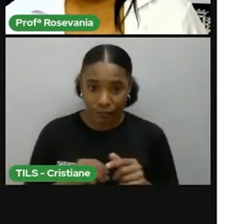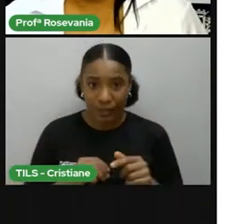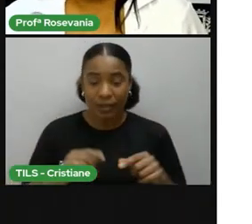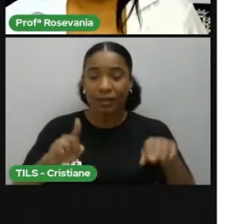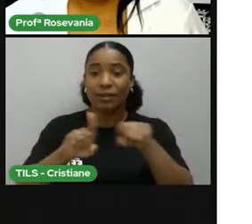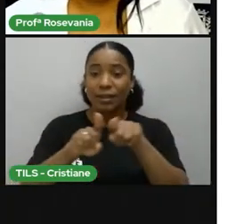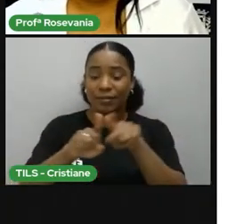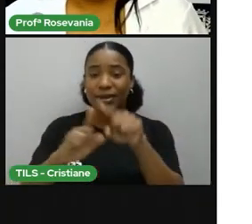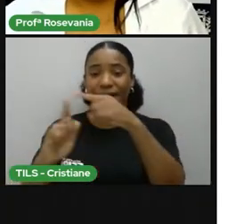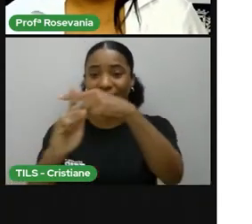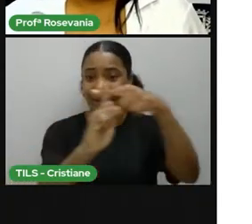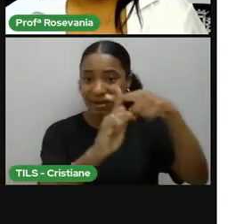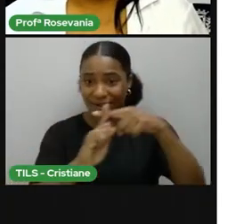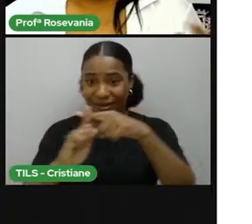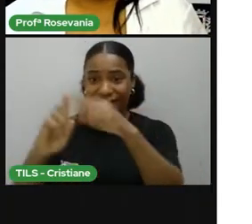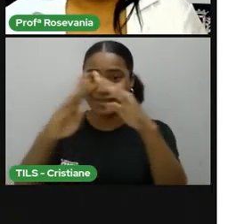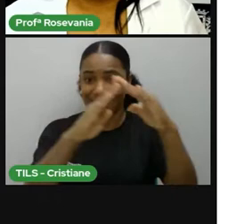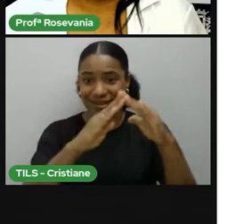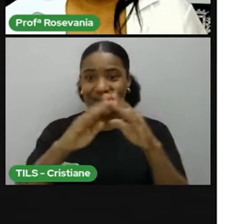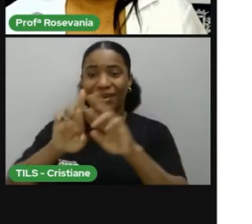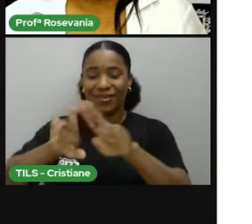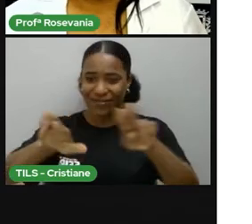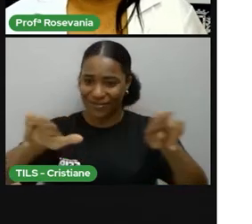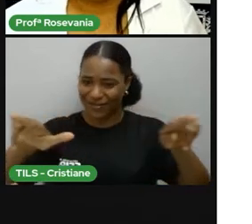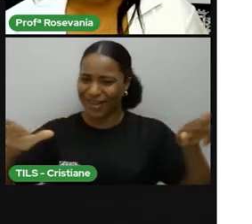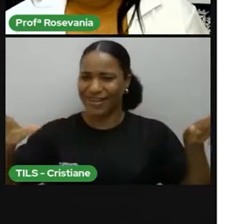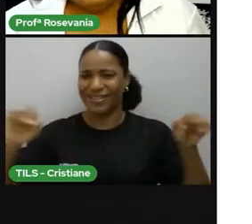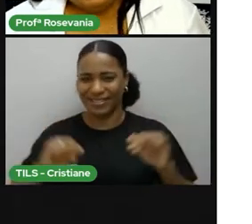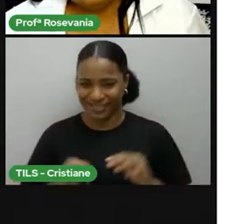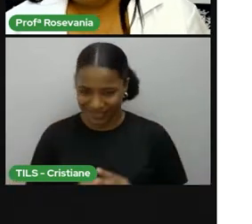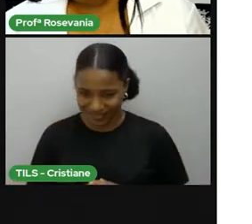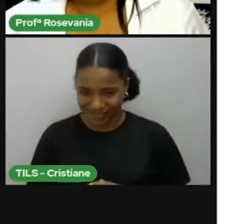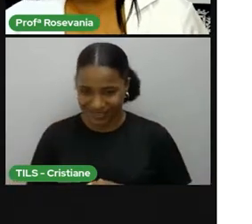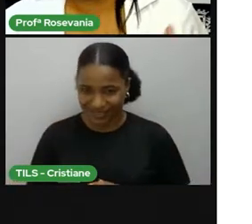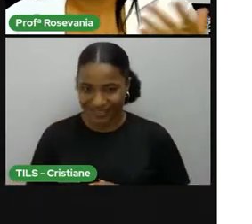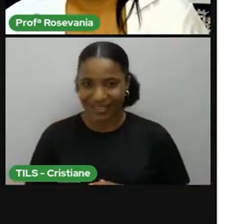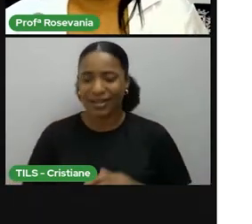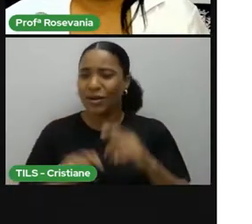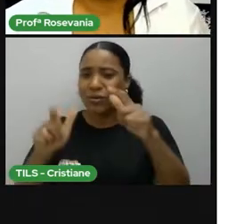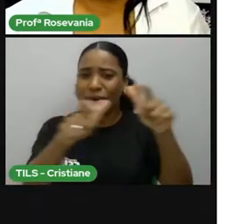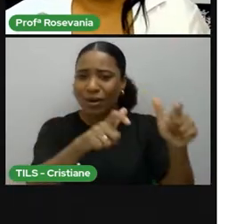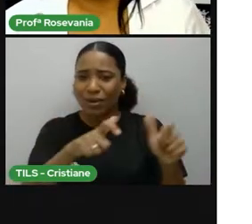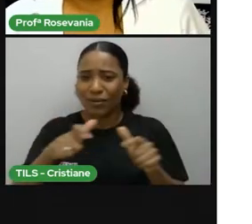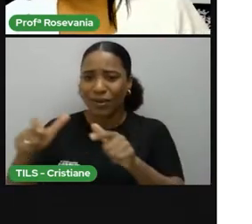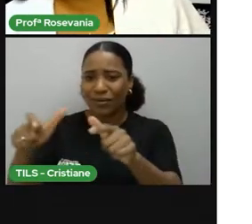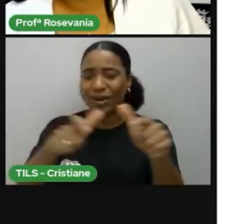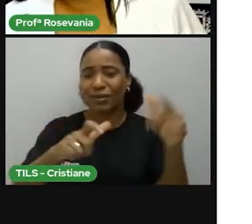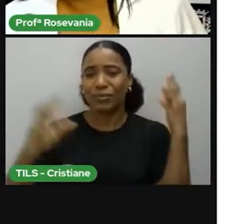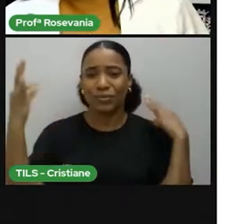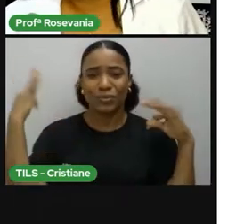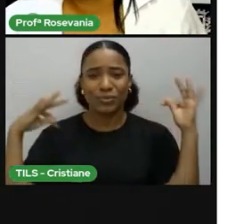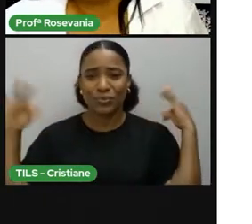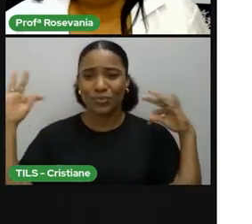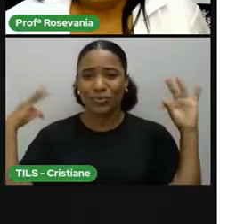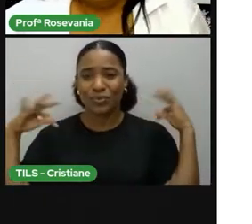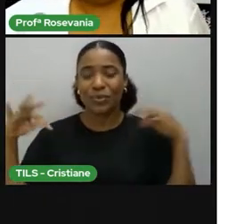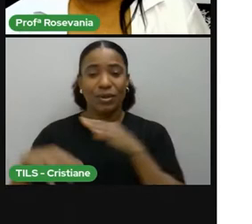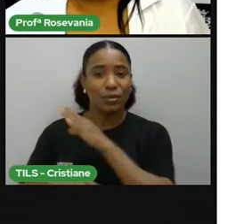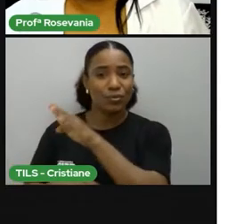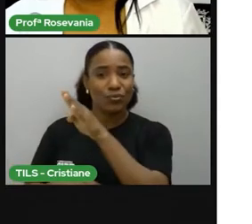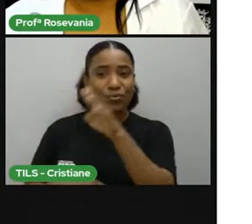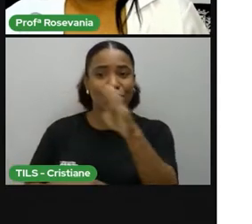de Nossa Senhora de Nazaré, e assim sucessivamente, né, uma série de pontos turísticos, aí, que vocês já viajaram para alguns desses lugares e vocês